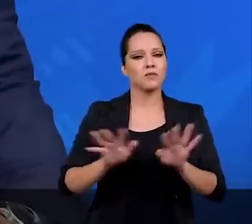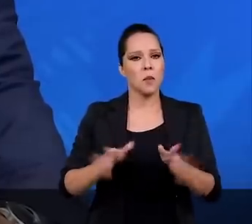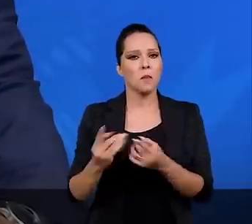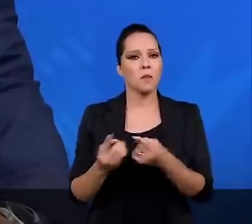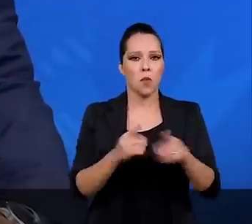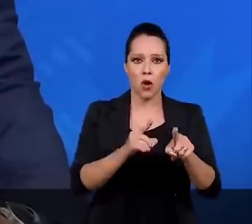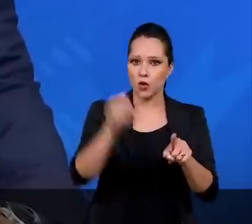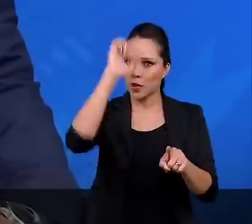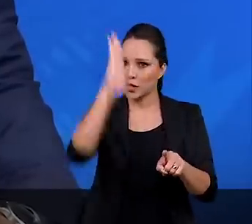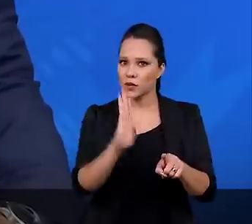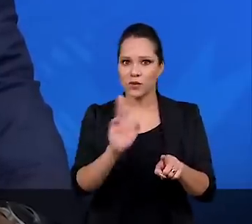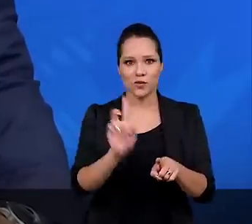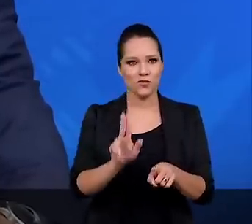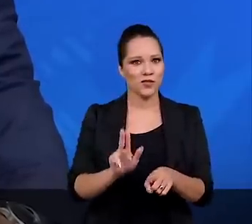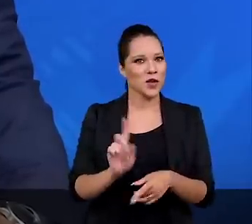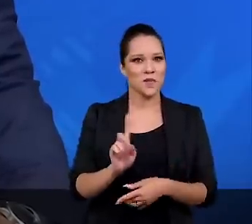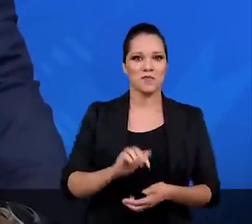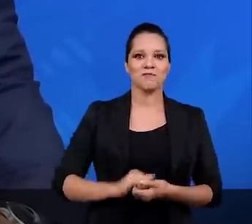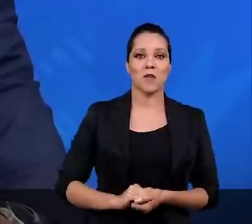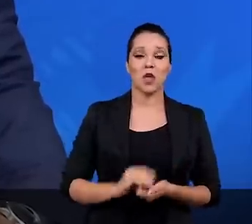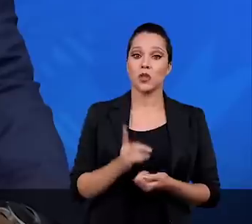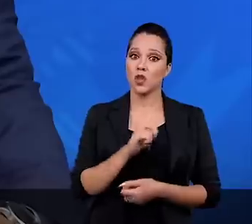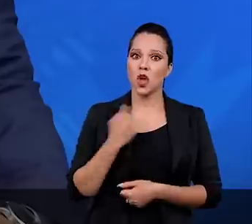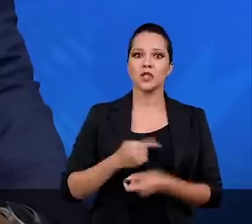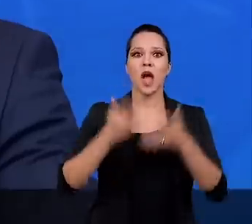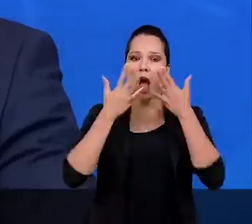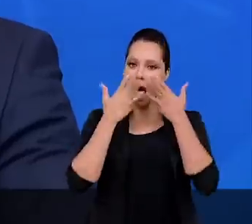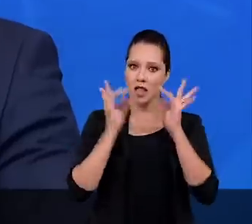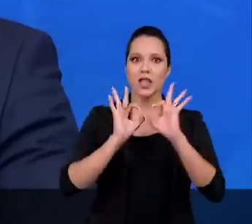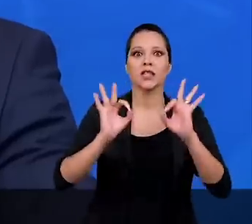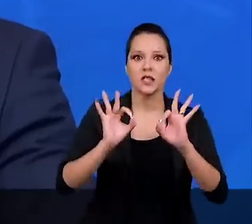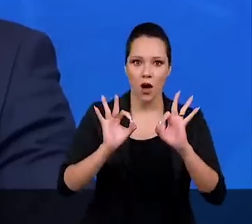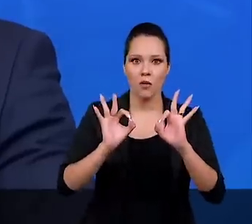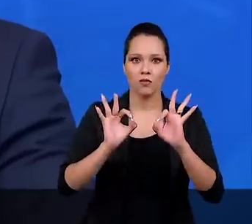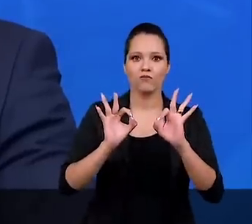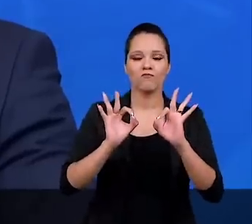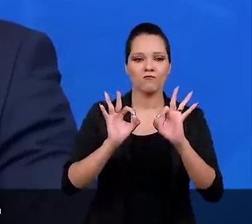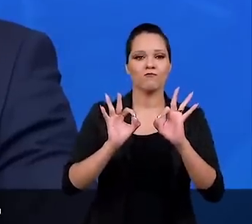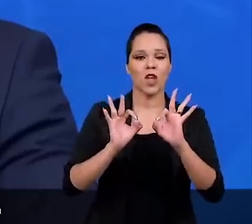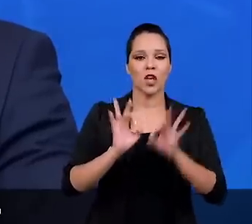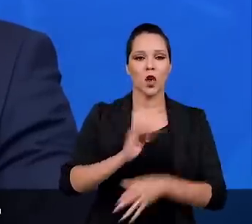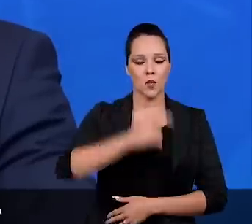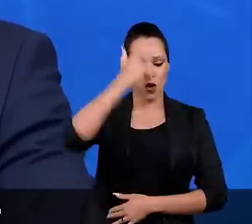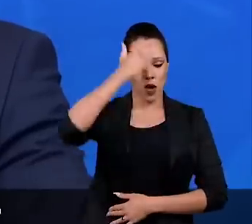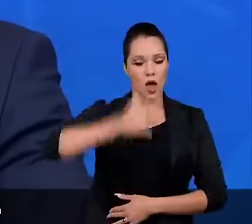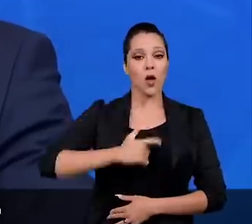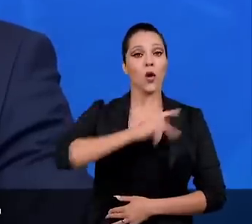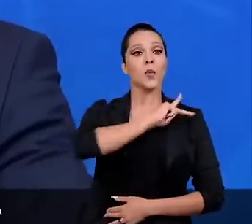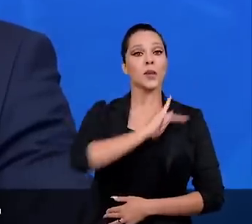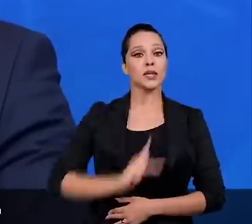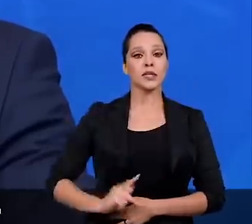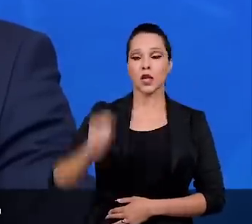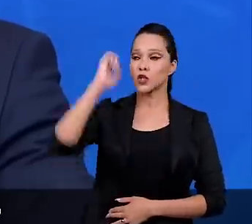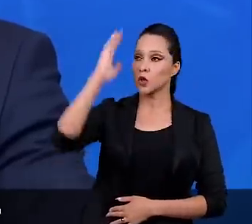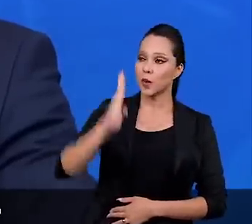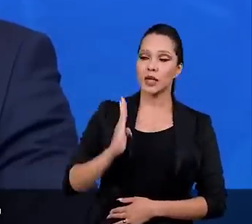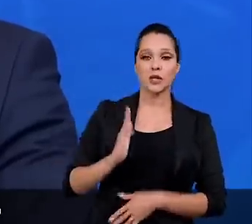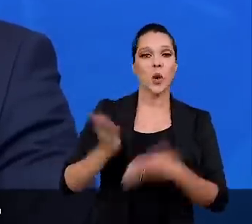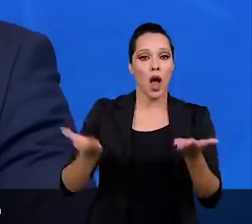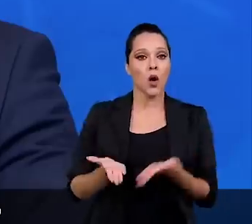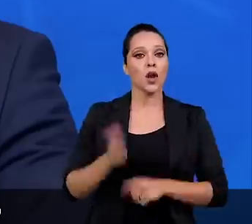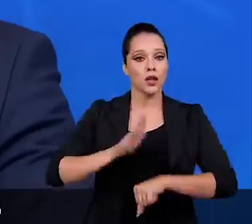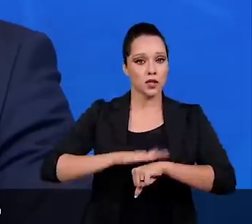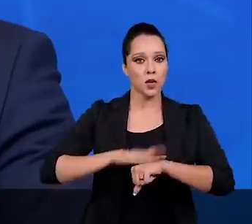oposição ao Brasil. Estaremos atentos. Na condição de presidente da República em